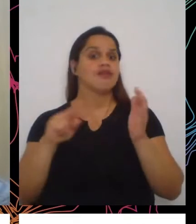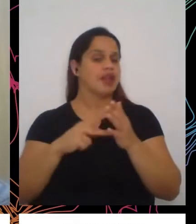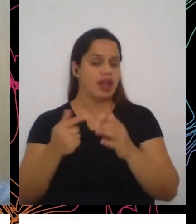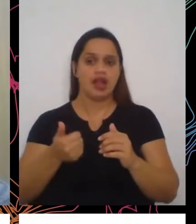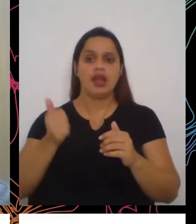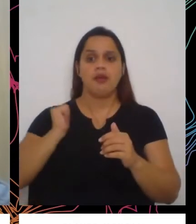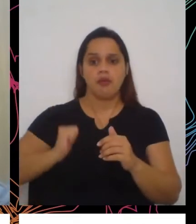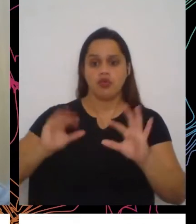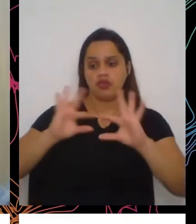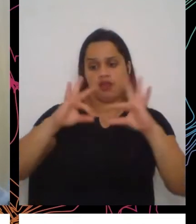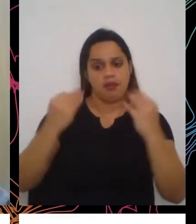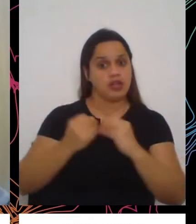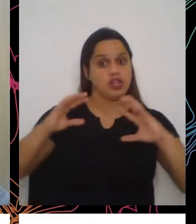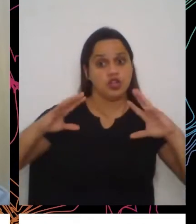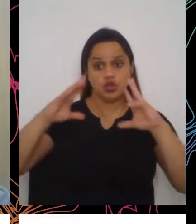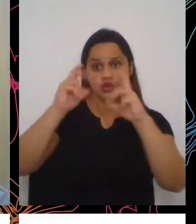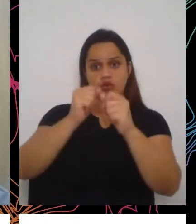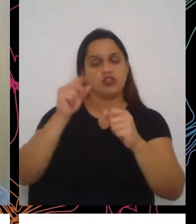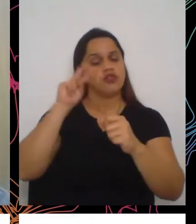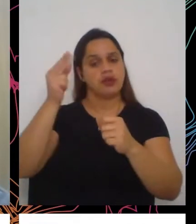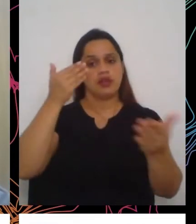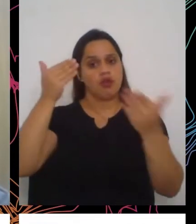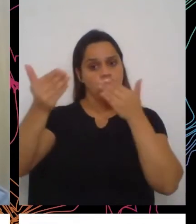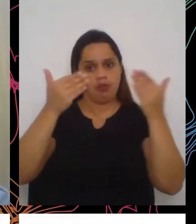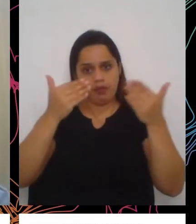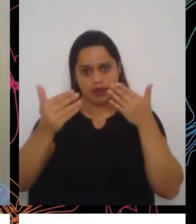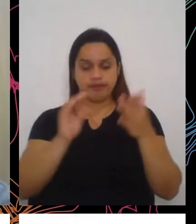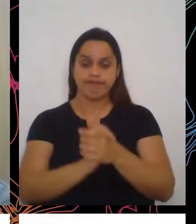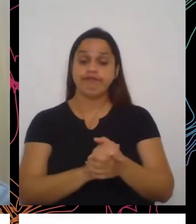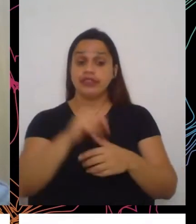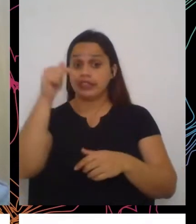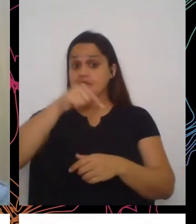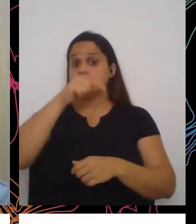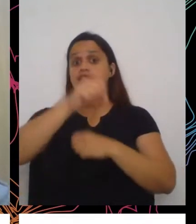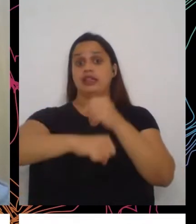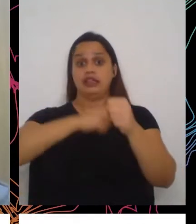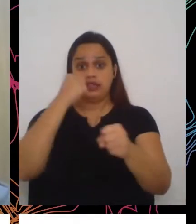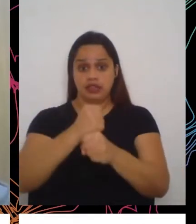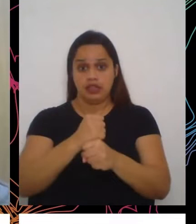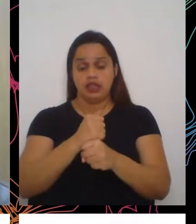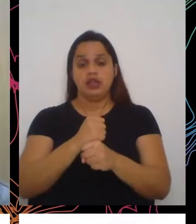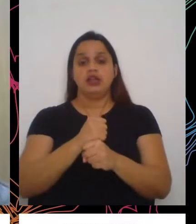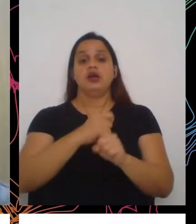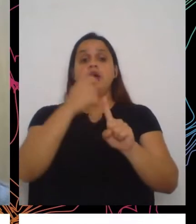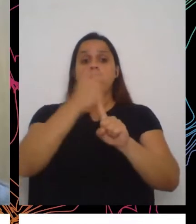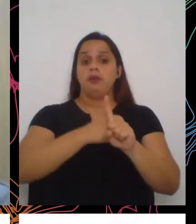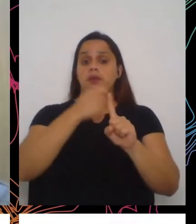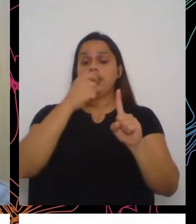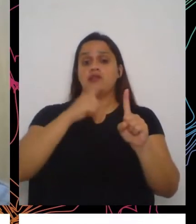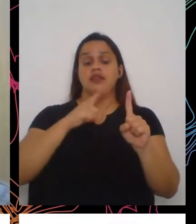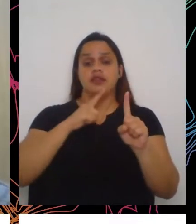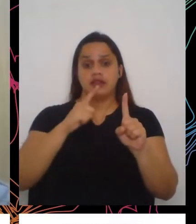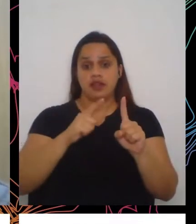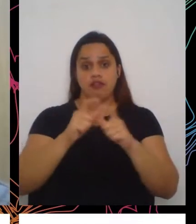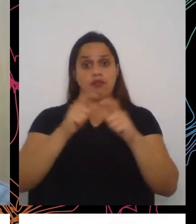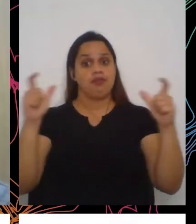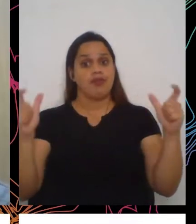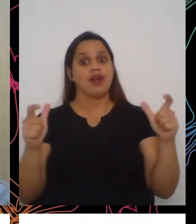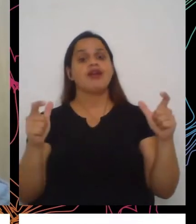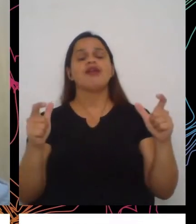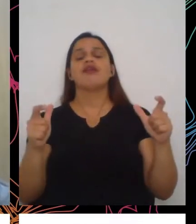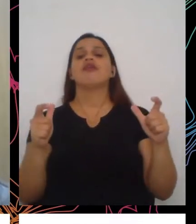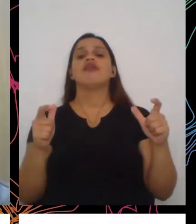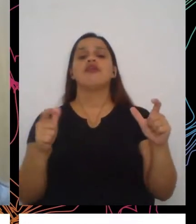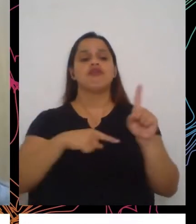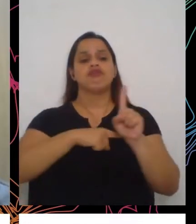né, se nós pensarmos aqui numa comparação, e este ano, os meses em que nós tivemos o maior índice de mortalidade no Brasil